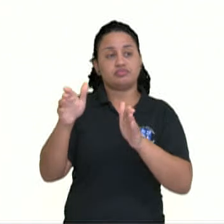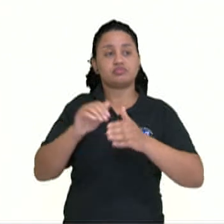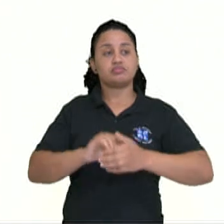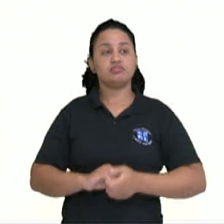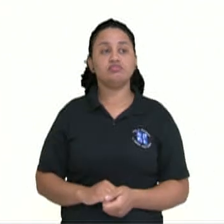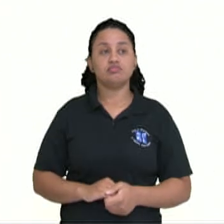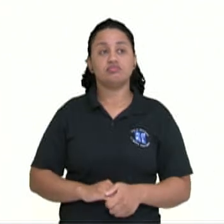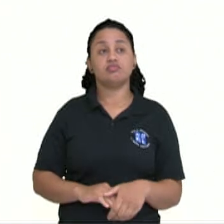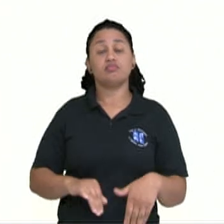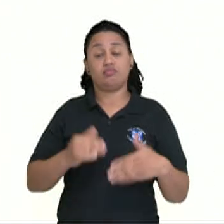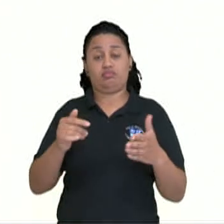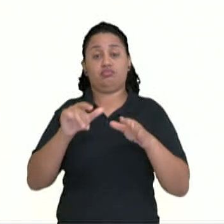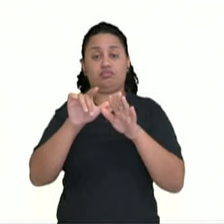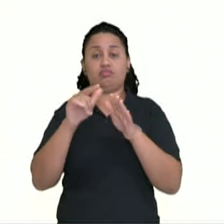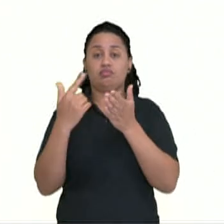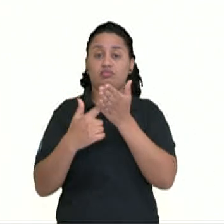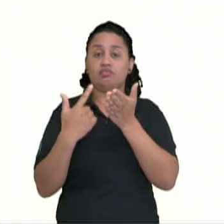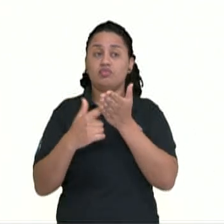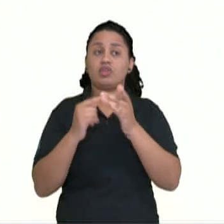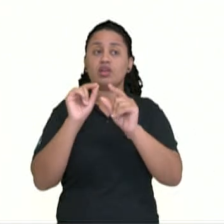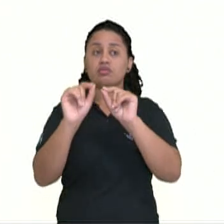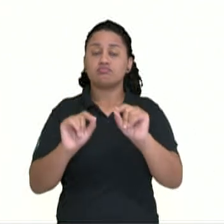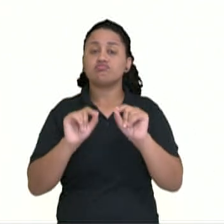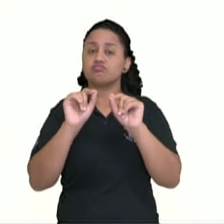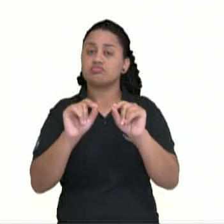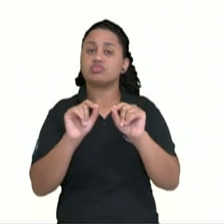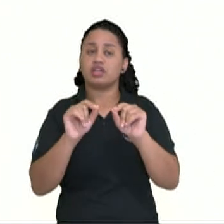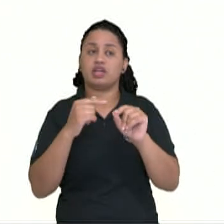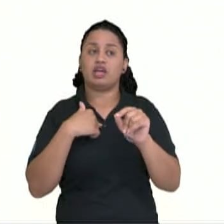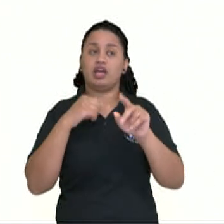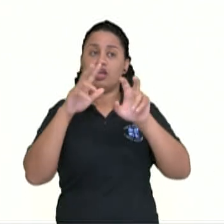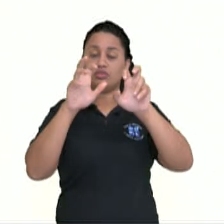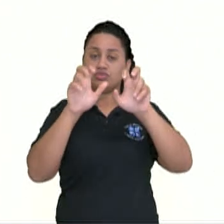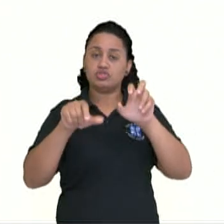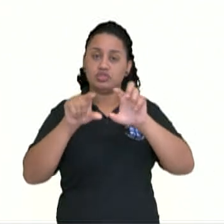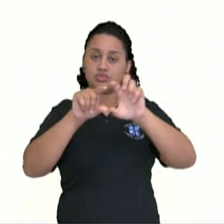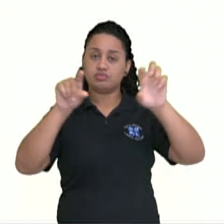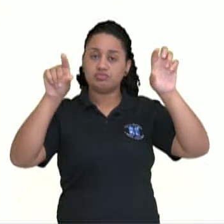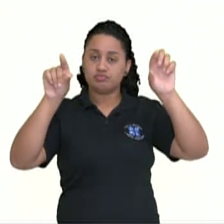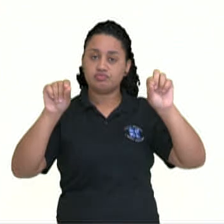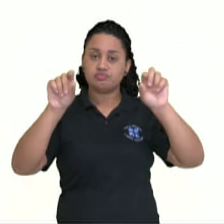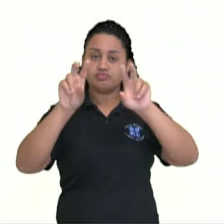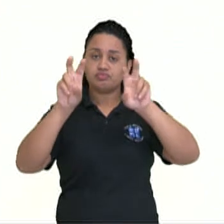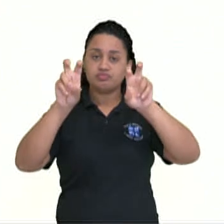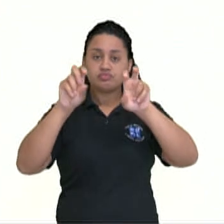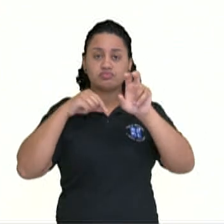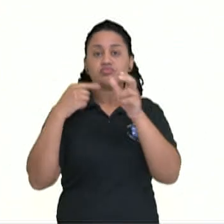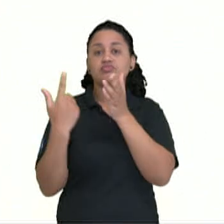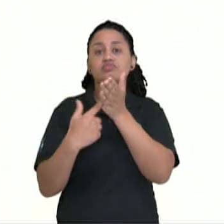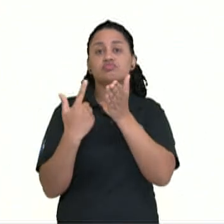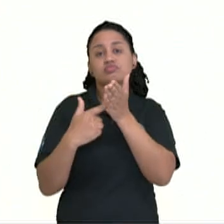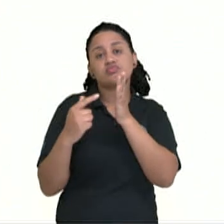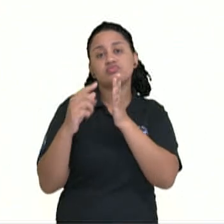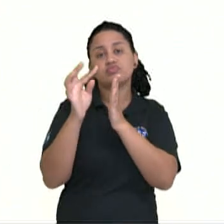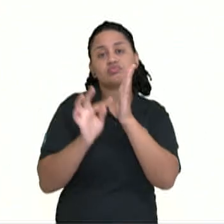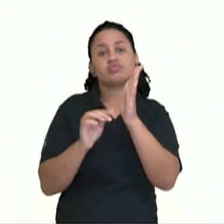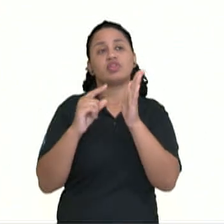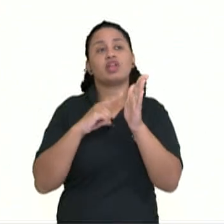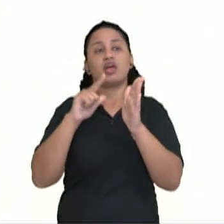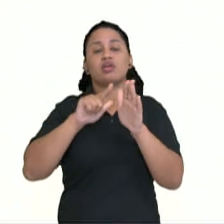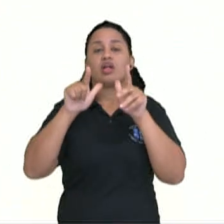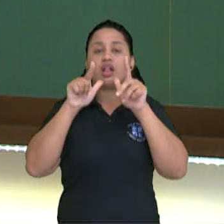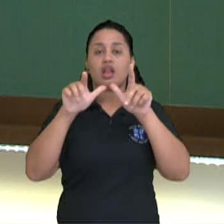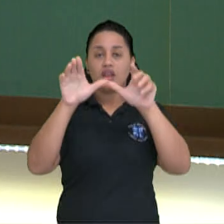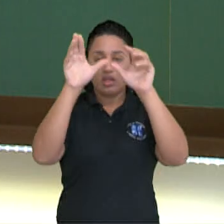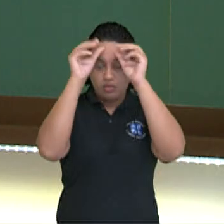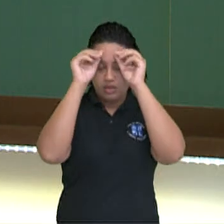Macunaíma, o herói sem caráter, como eu falei já para vocês, é o título da obra. Então, a gente tem aqui a questão da linguagem.